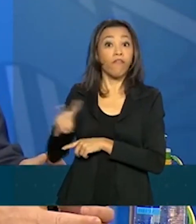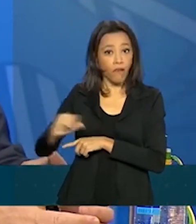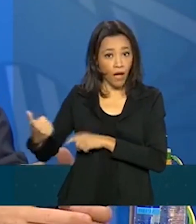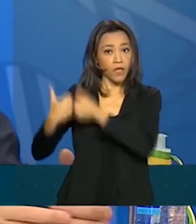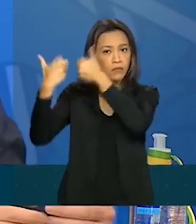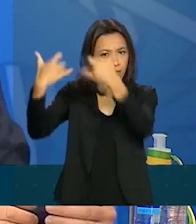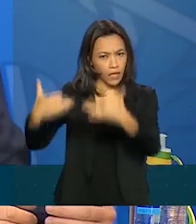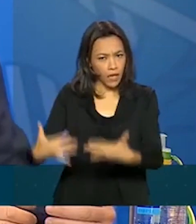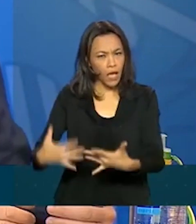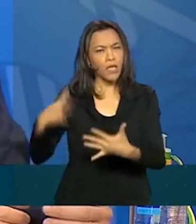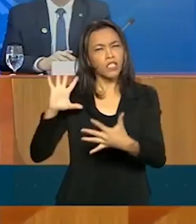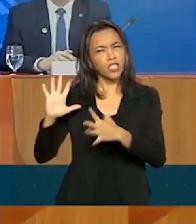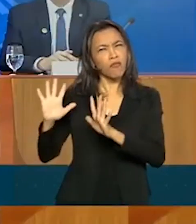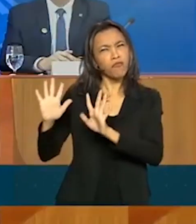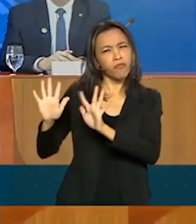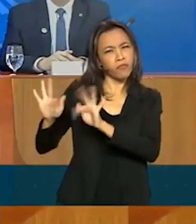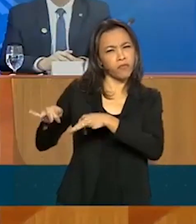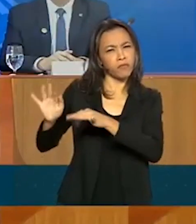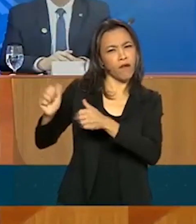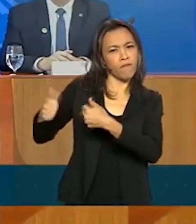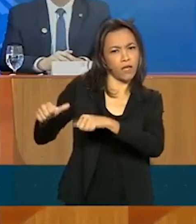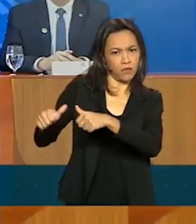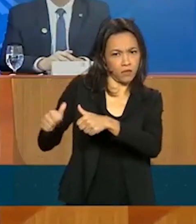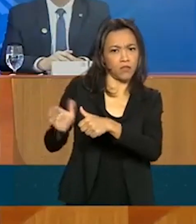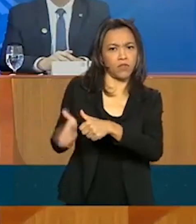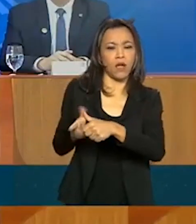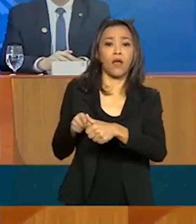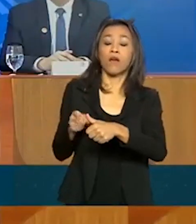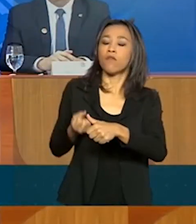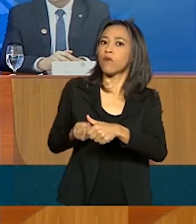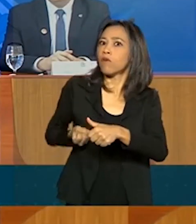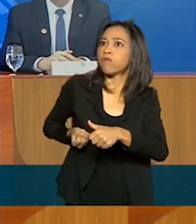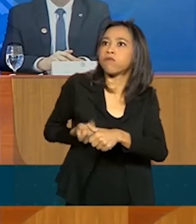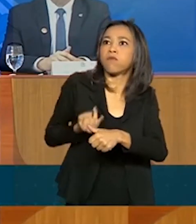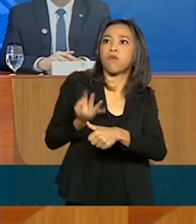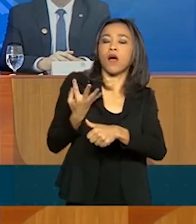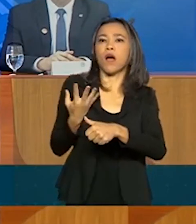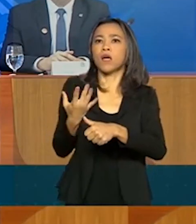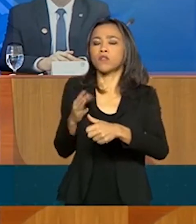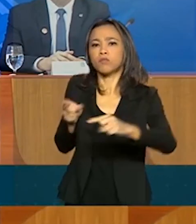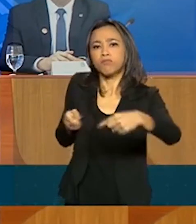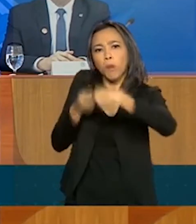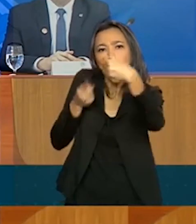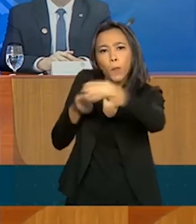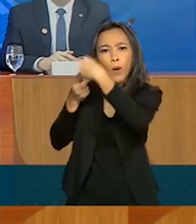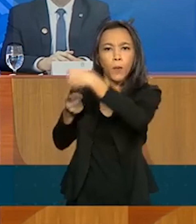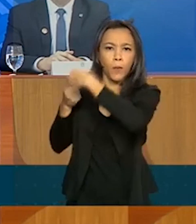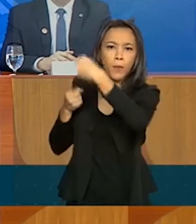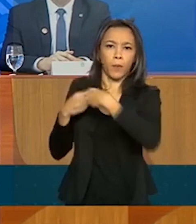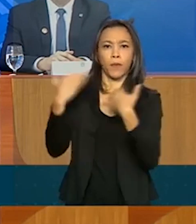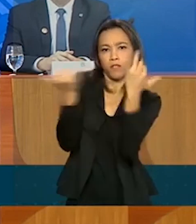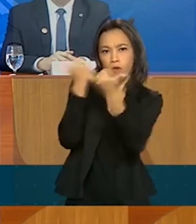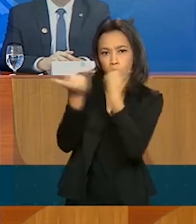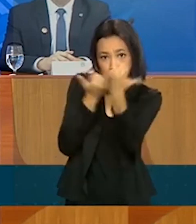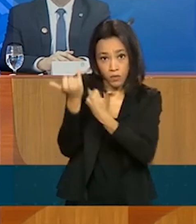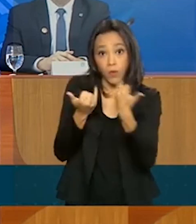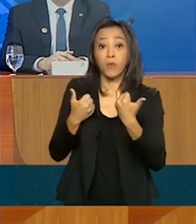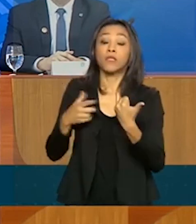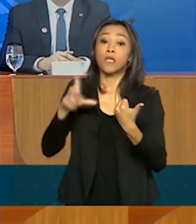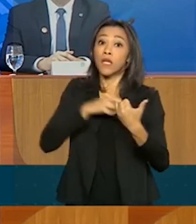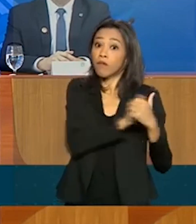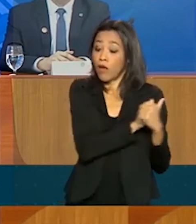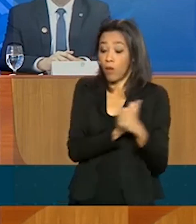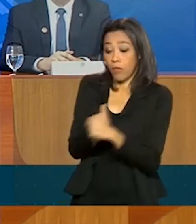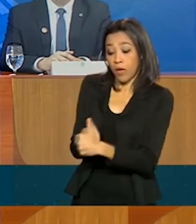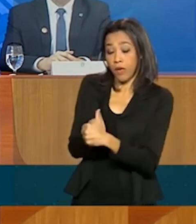avaliação, foram milhões e milhões de cruzamentos que foram feitos pela Dataprev, com acompanhamento da